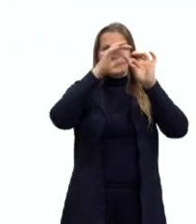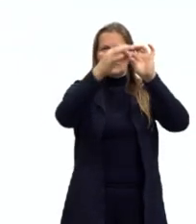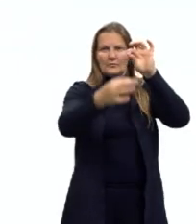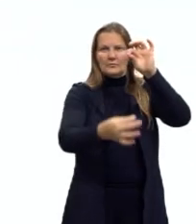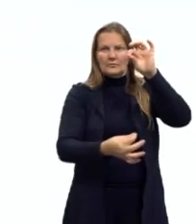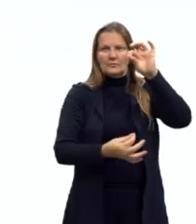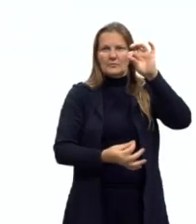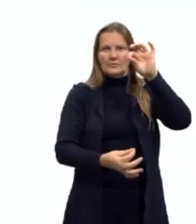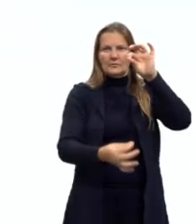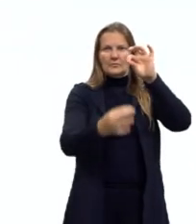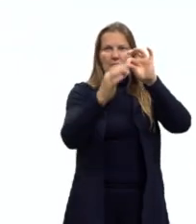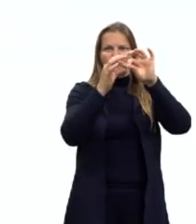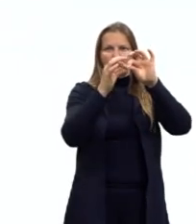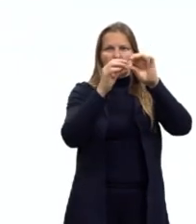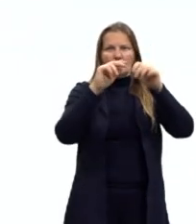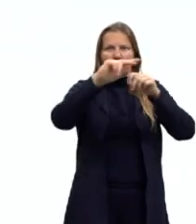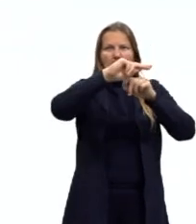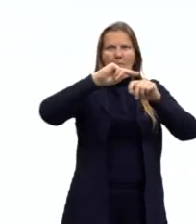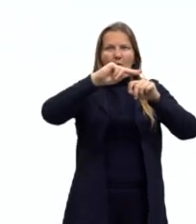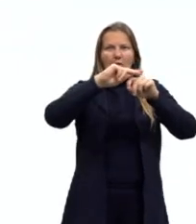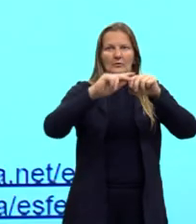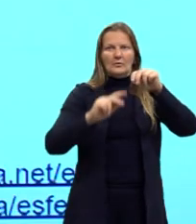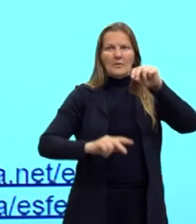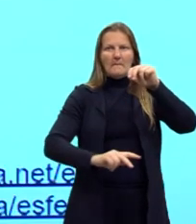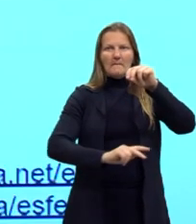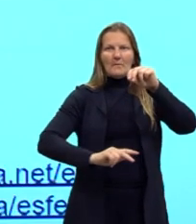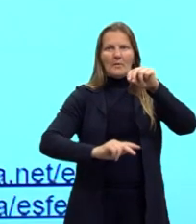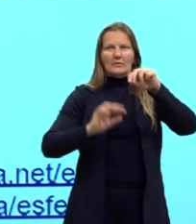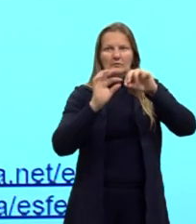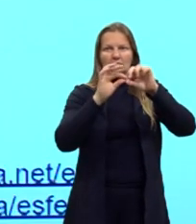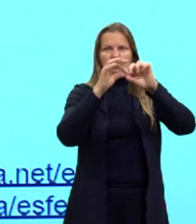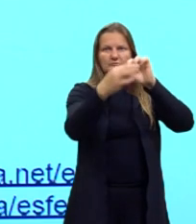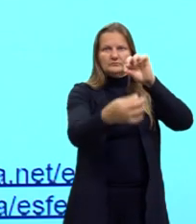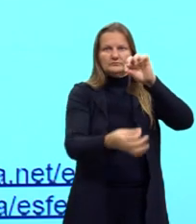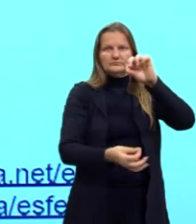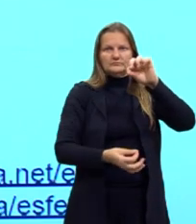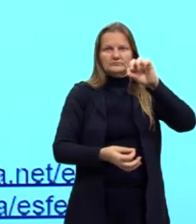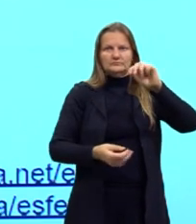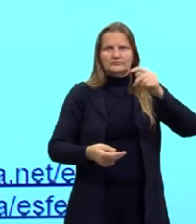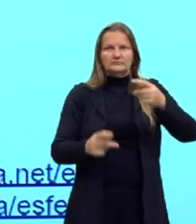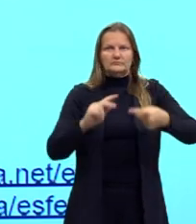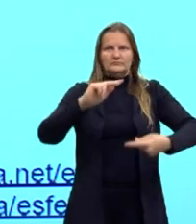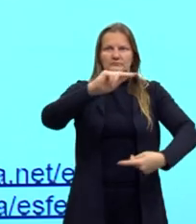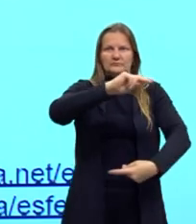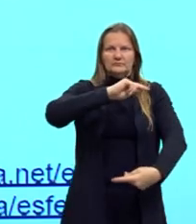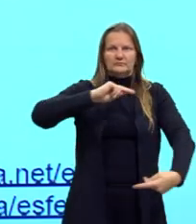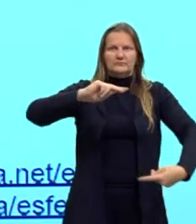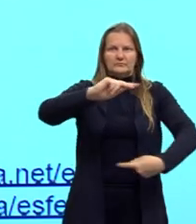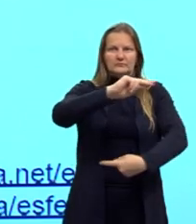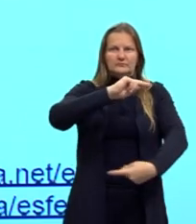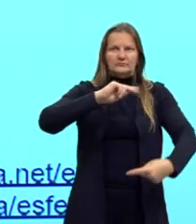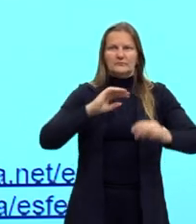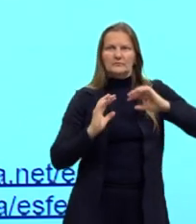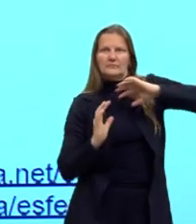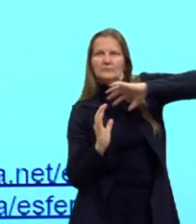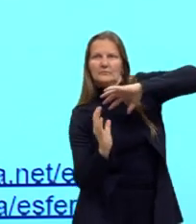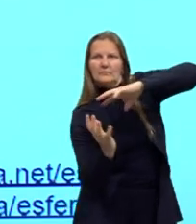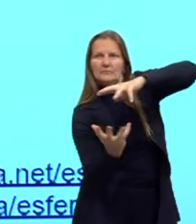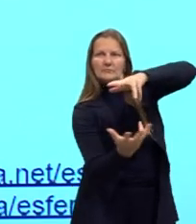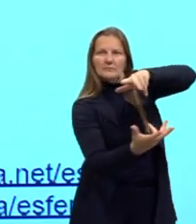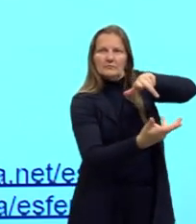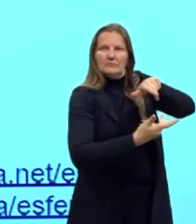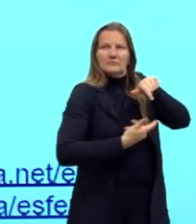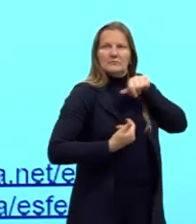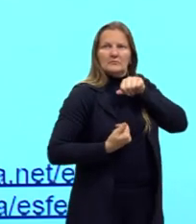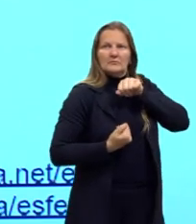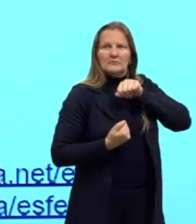com o eixo central. Como nós vimos, né? Aquele eixo que nós utilizamos ali para rotacionar a figura e formar a